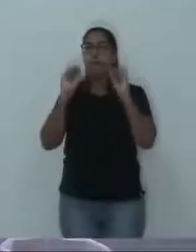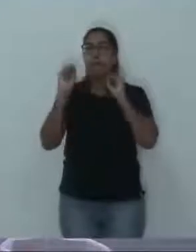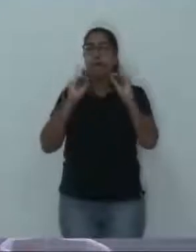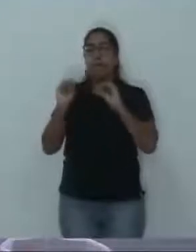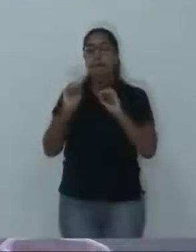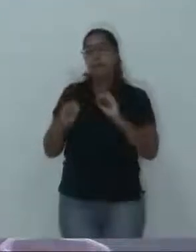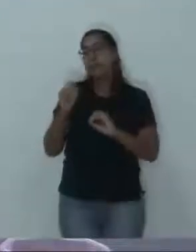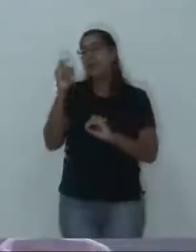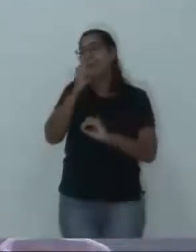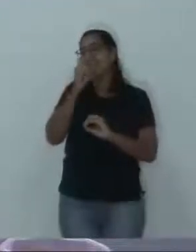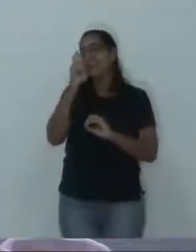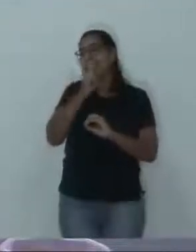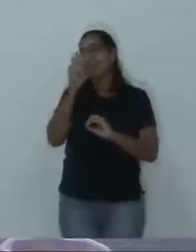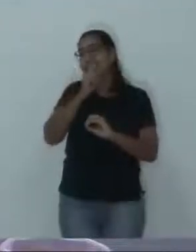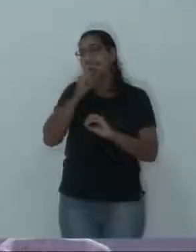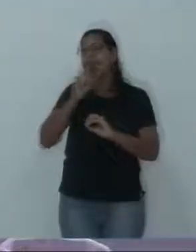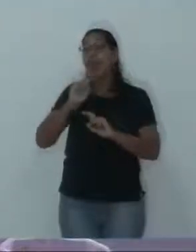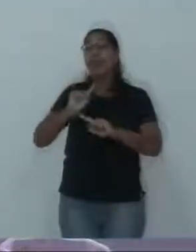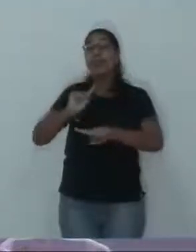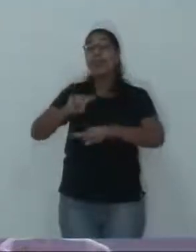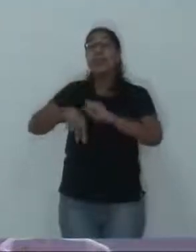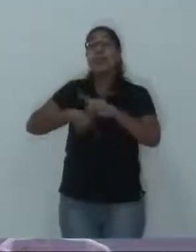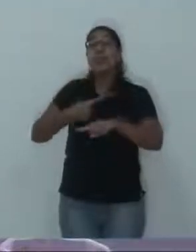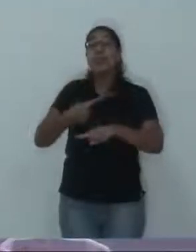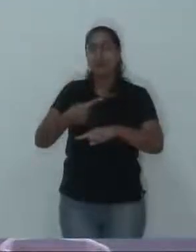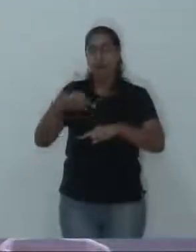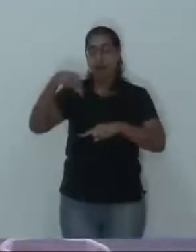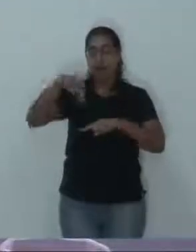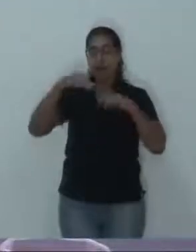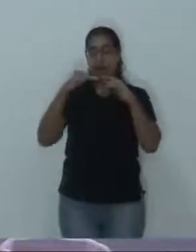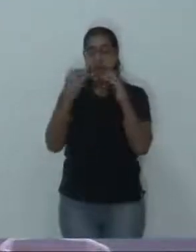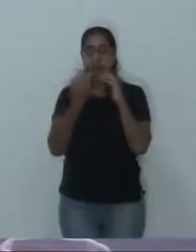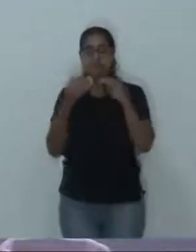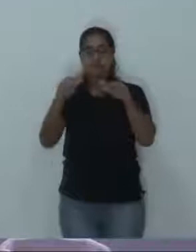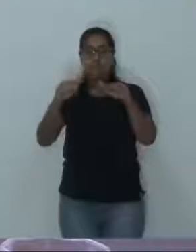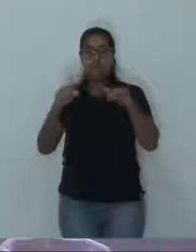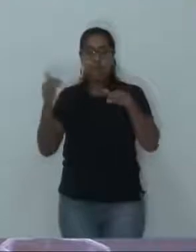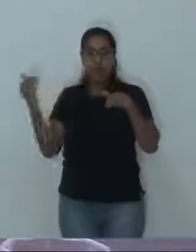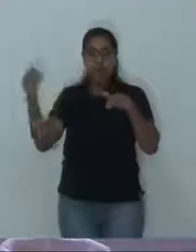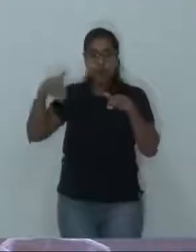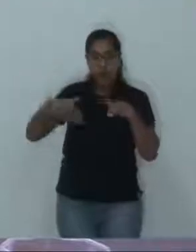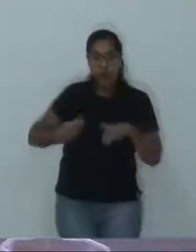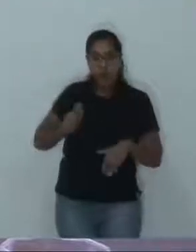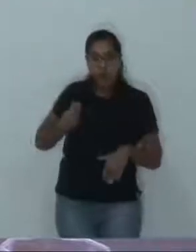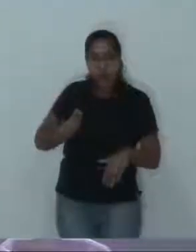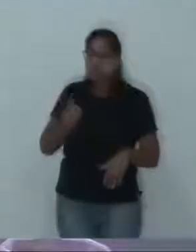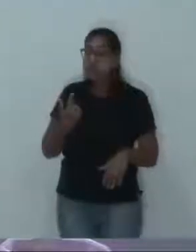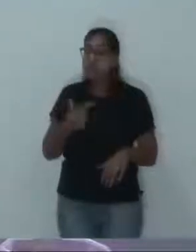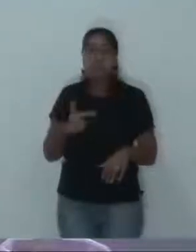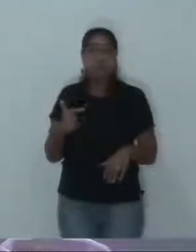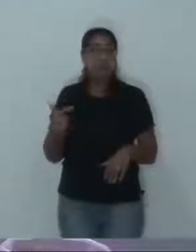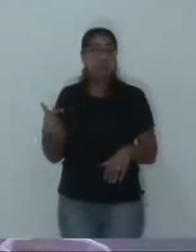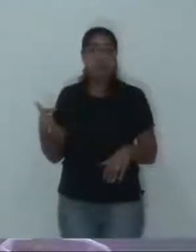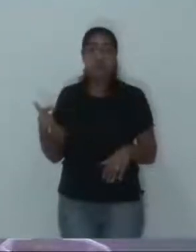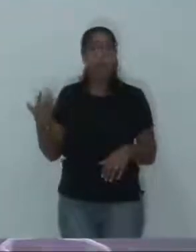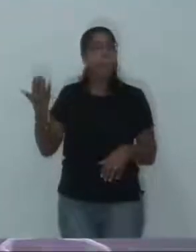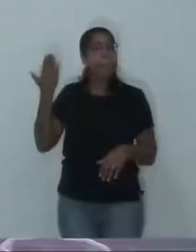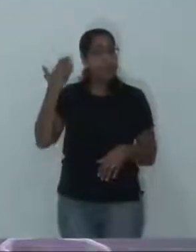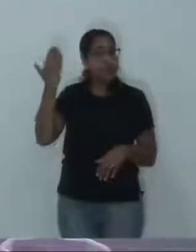depois não participa da sessão. Isso já aconteceu outras vezes. Outras vezes já aconteceu a mesma coisa.